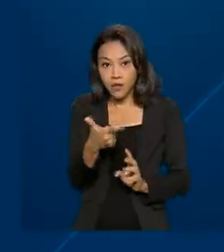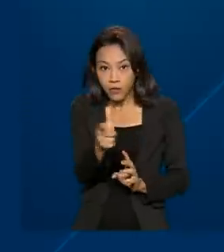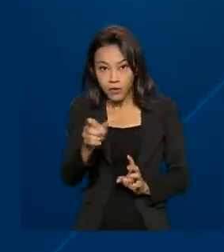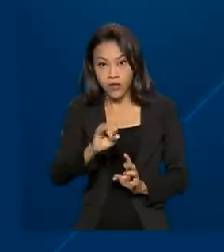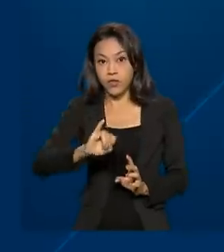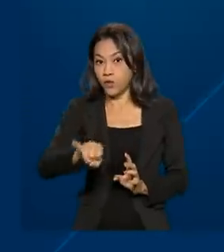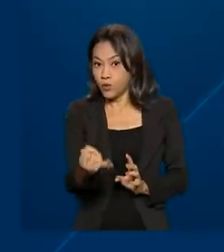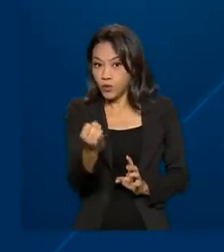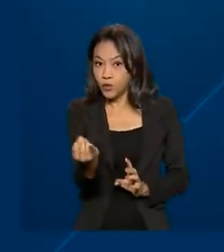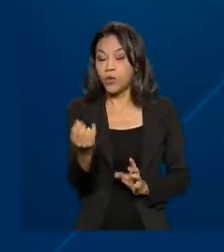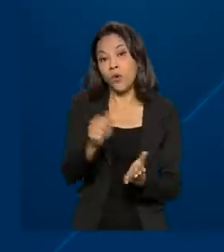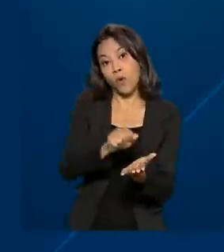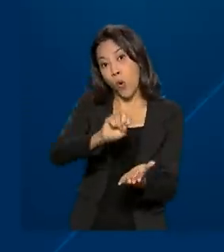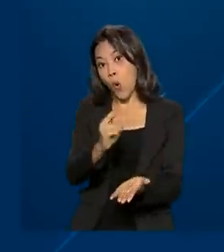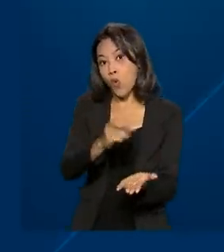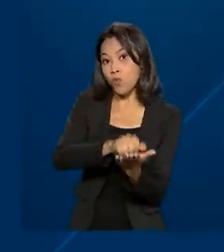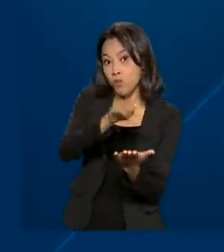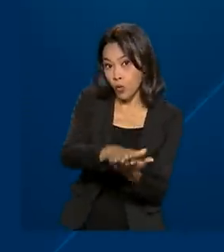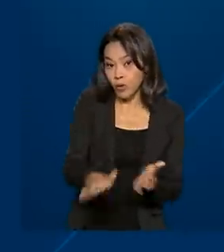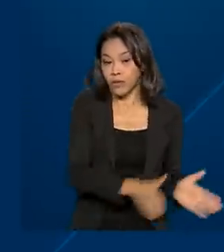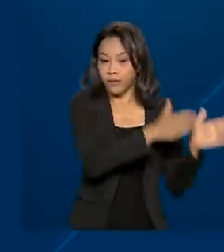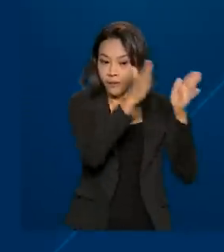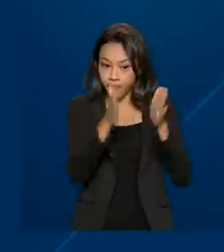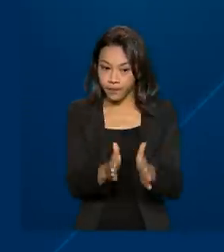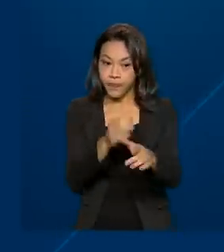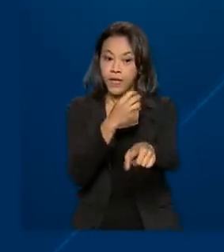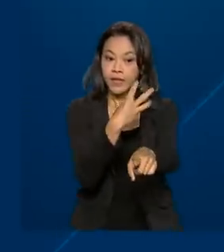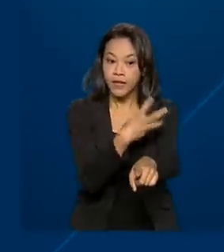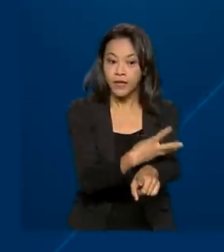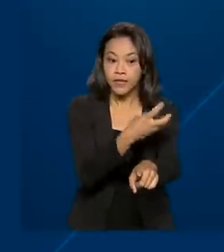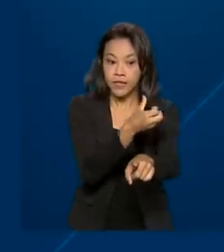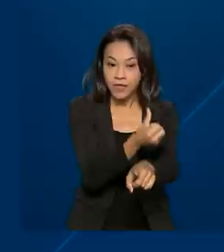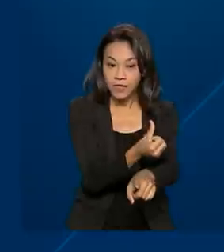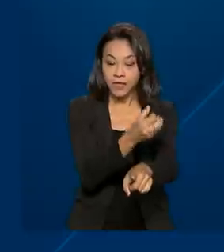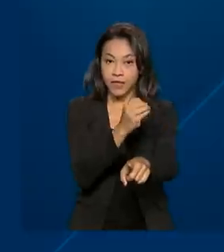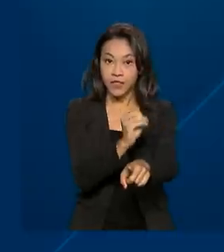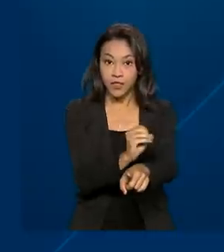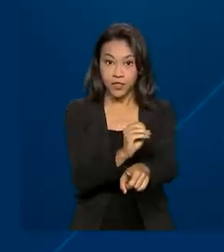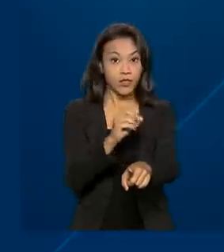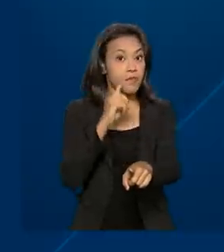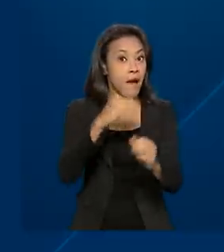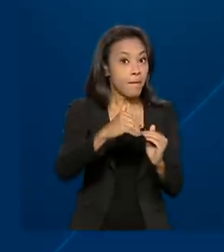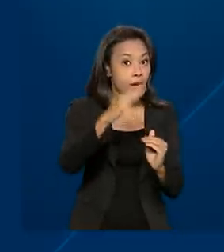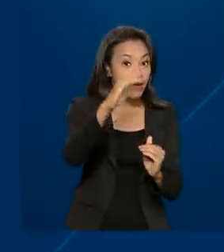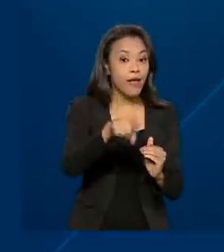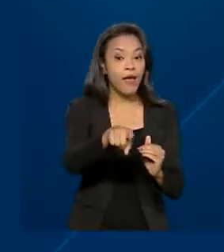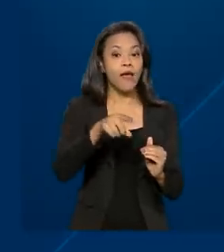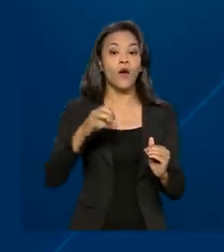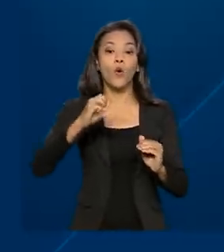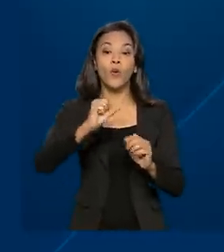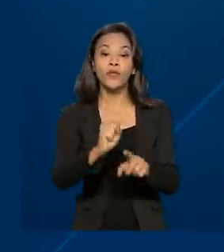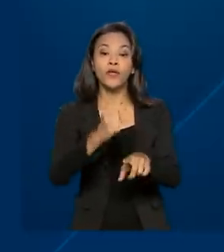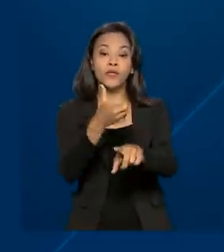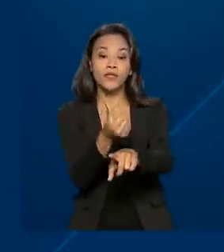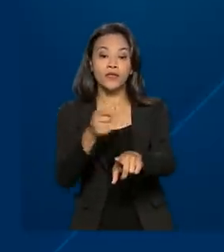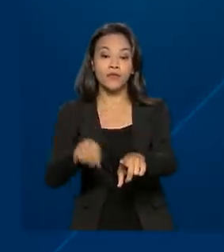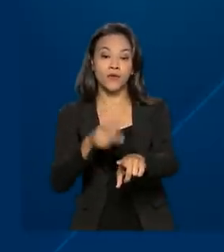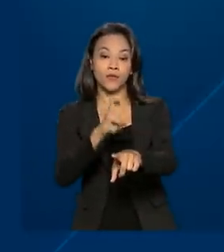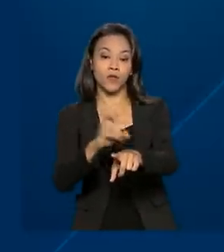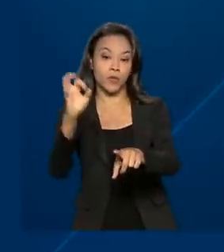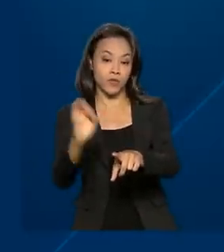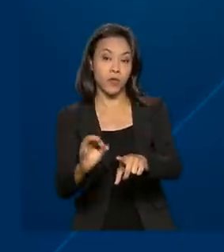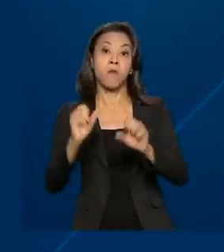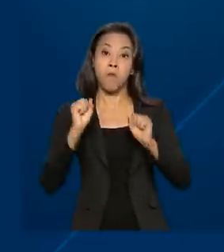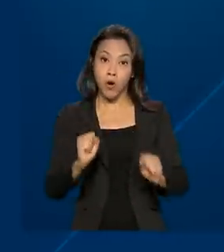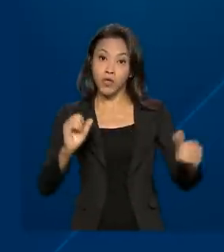e multas. Quando o débito passar de 360 dias, o desconto será de até 86,5%, mas pode